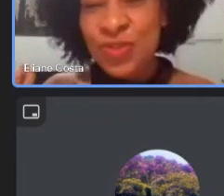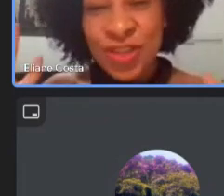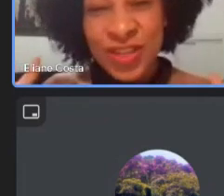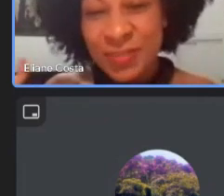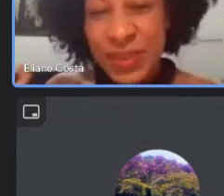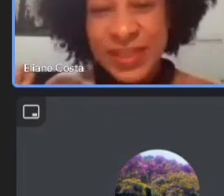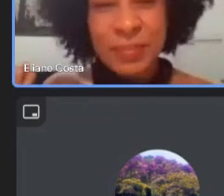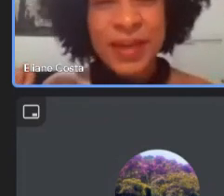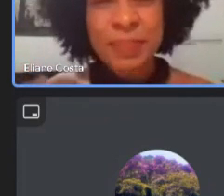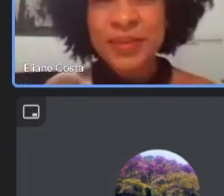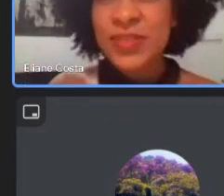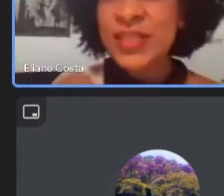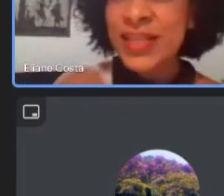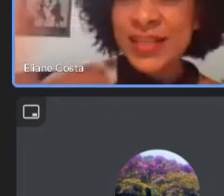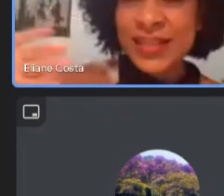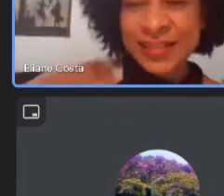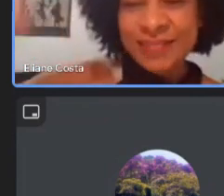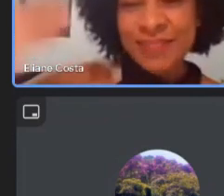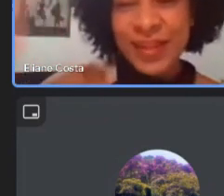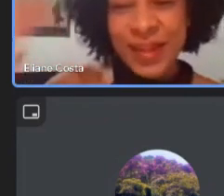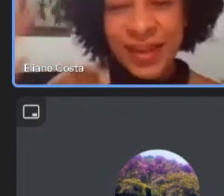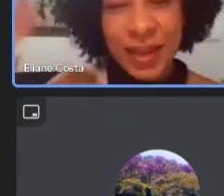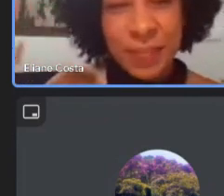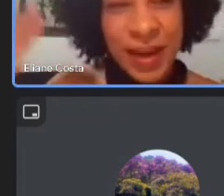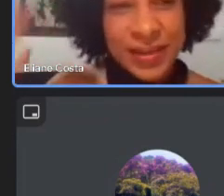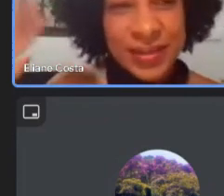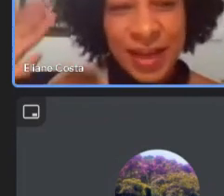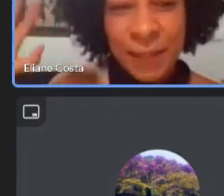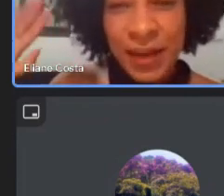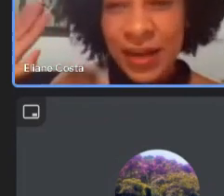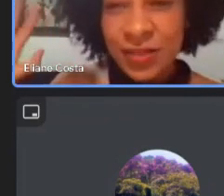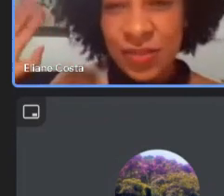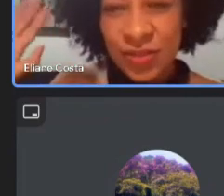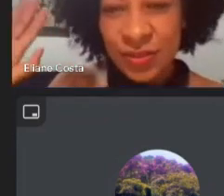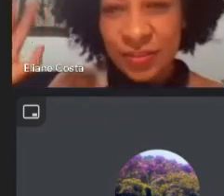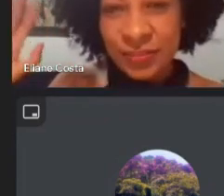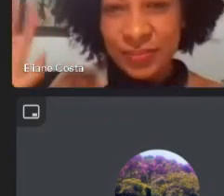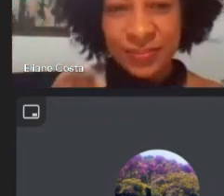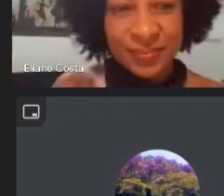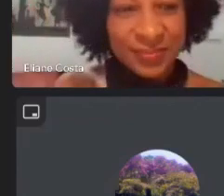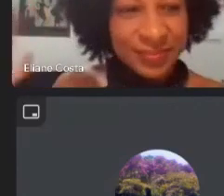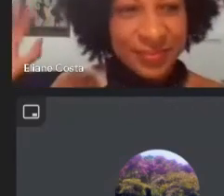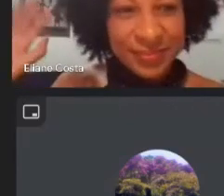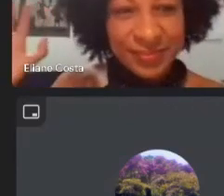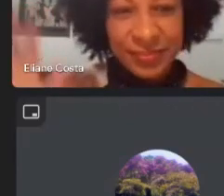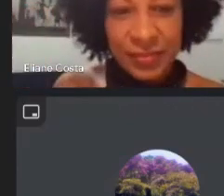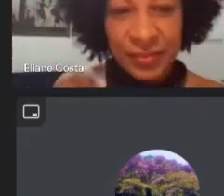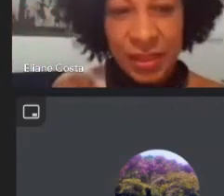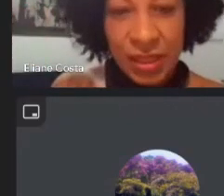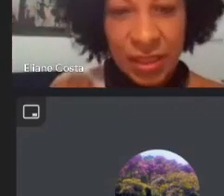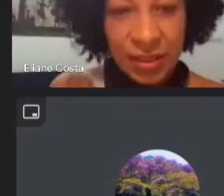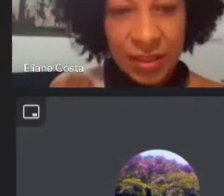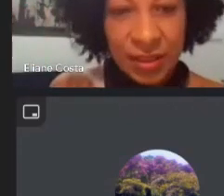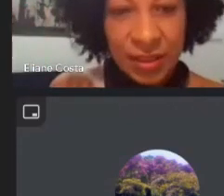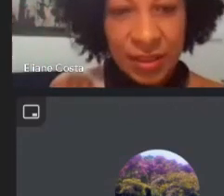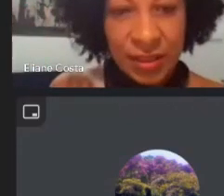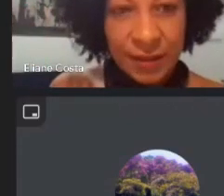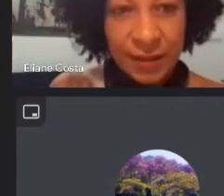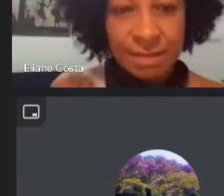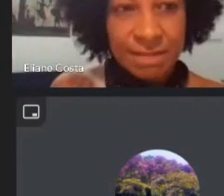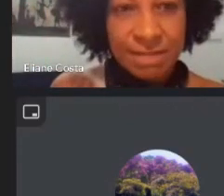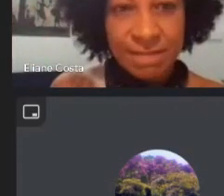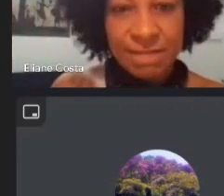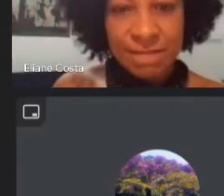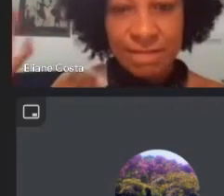bom dia boa semana para vocês até mais boa semana gente muito bom muito bom até mais